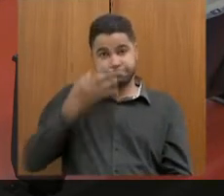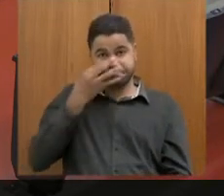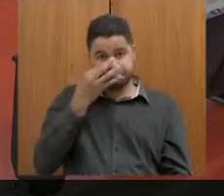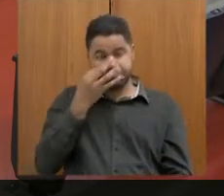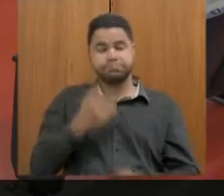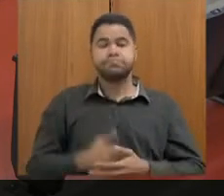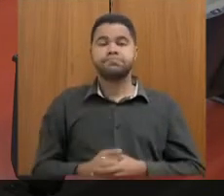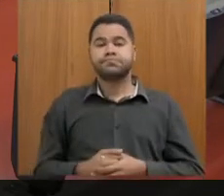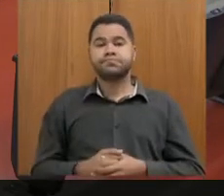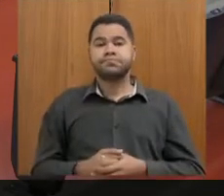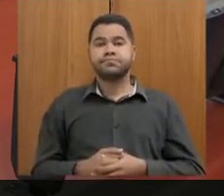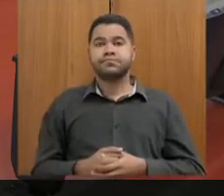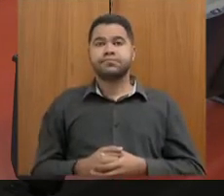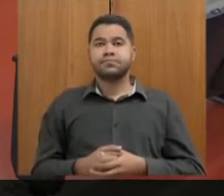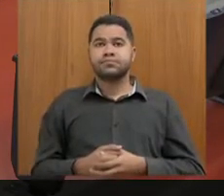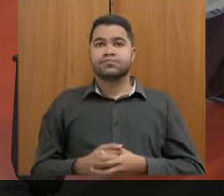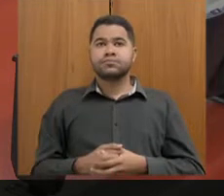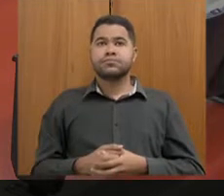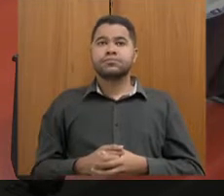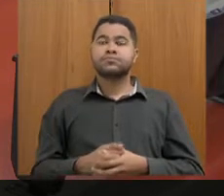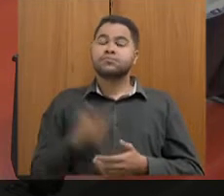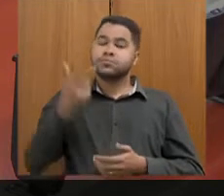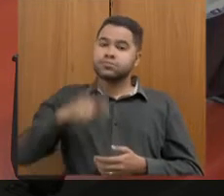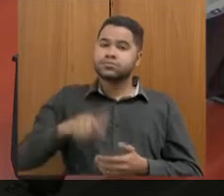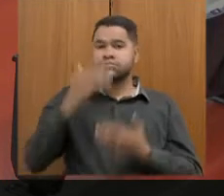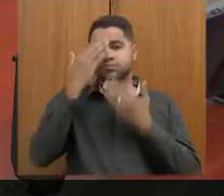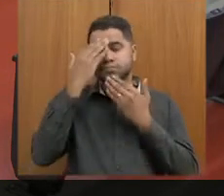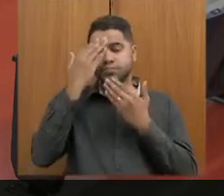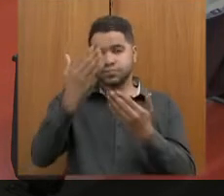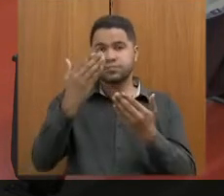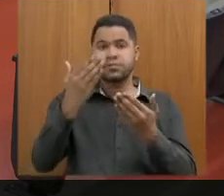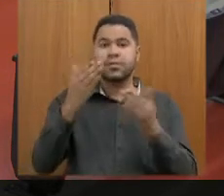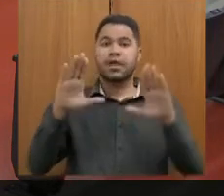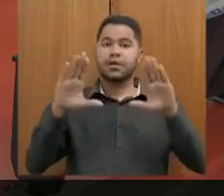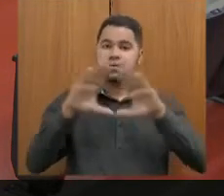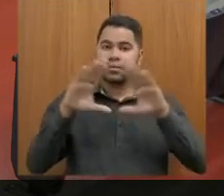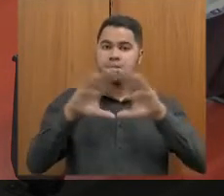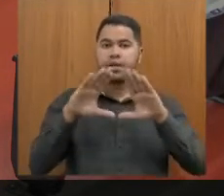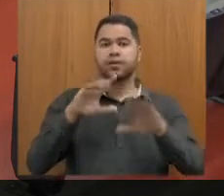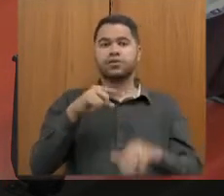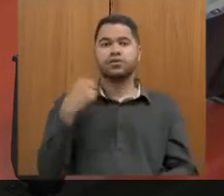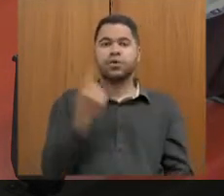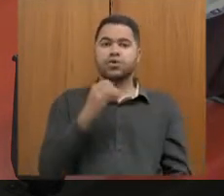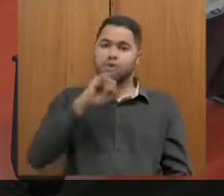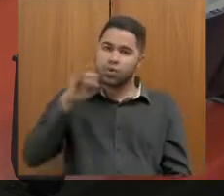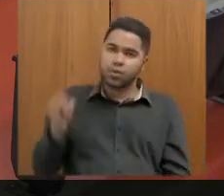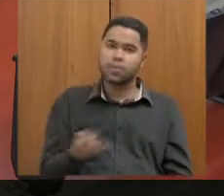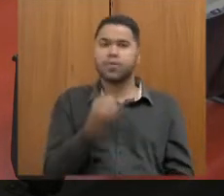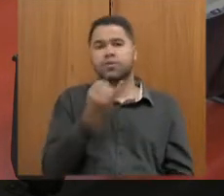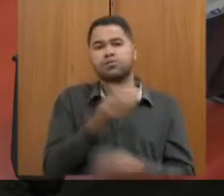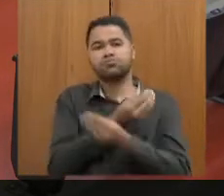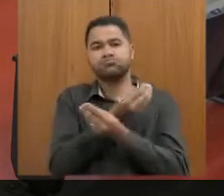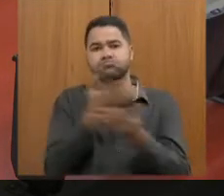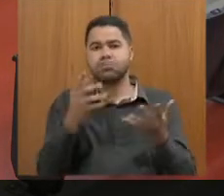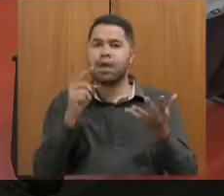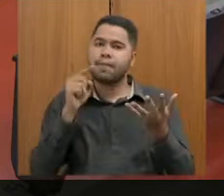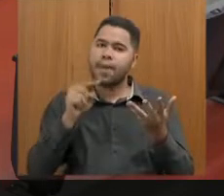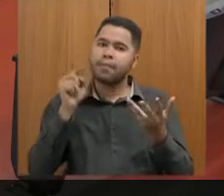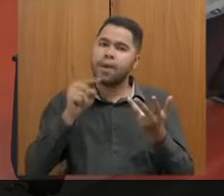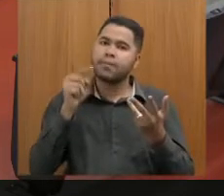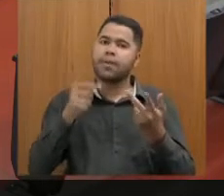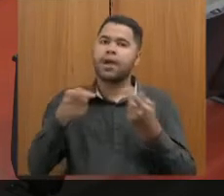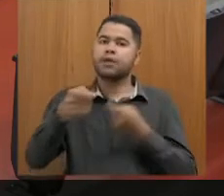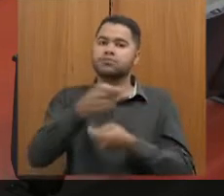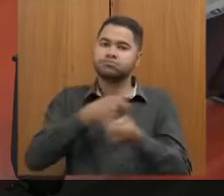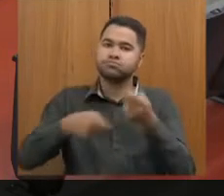deputado presidente Bartô, mais uma vez obrigado aqui à Assembleia, a oportunidade de a gente trazer alguns pontos da gestão na